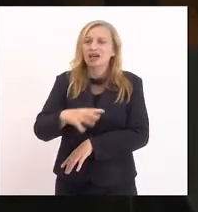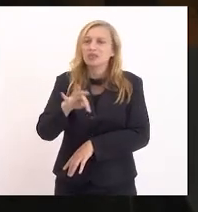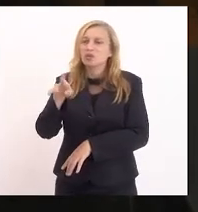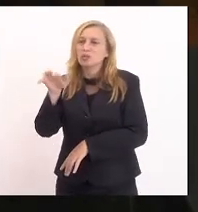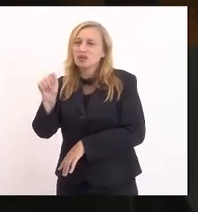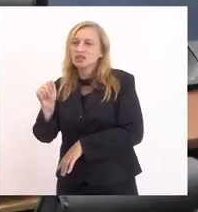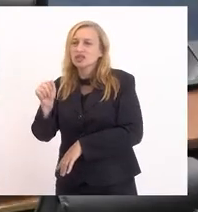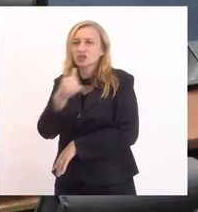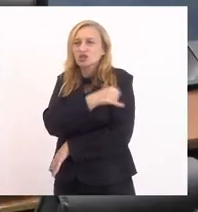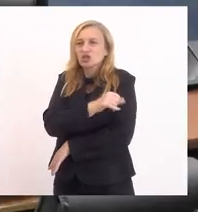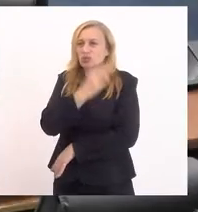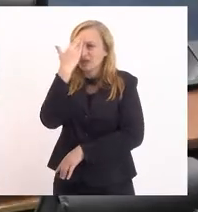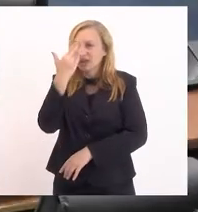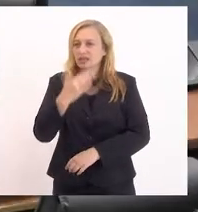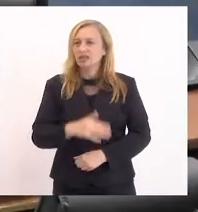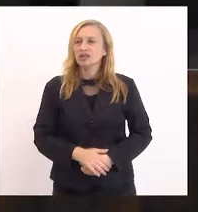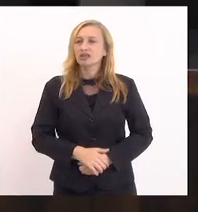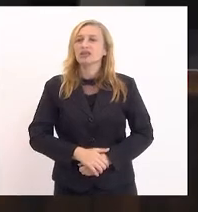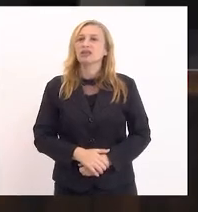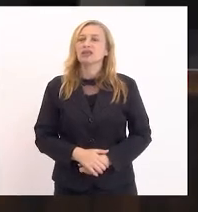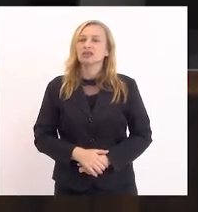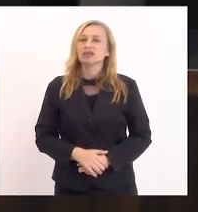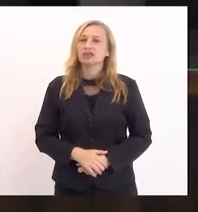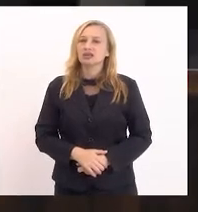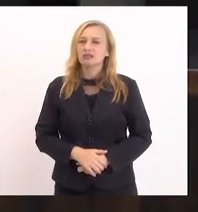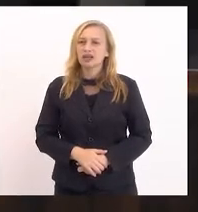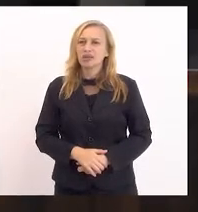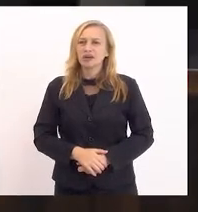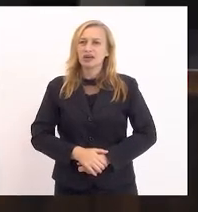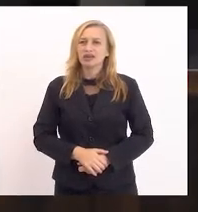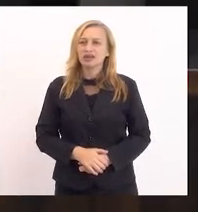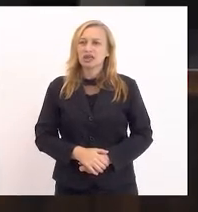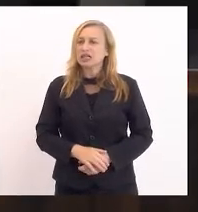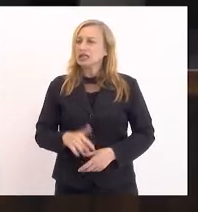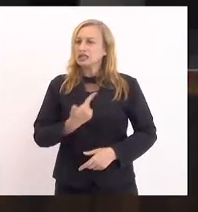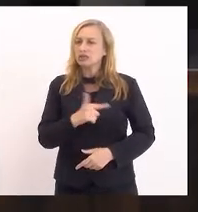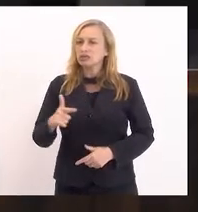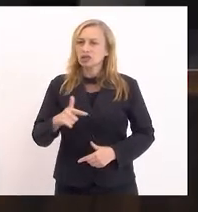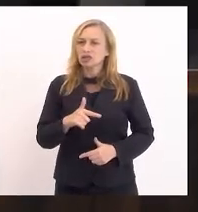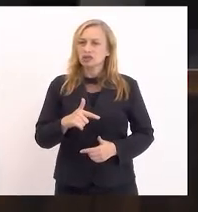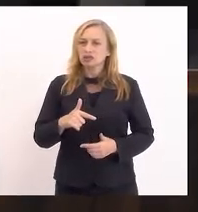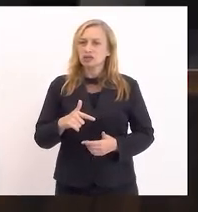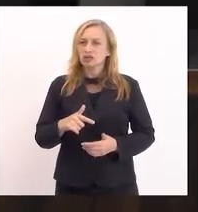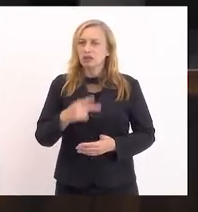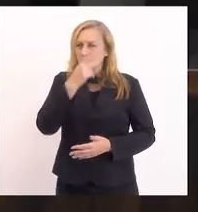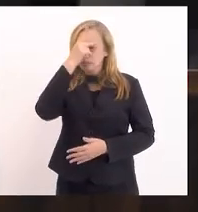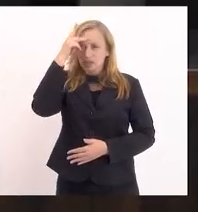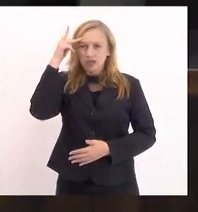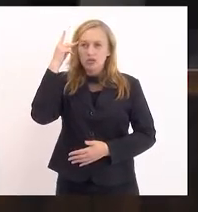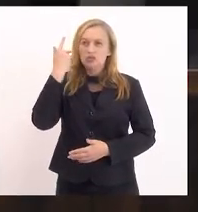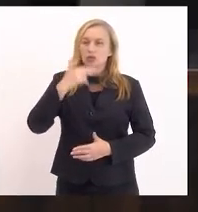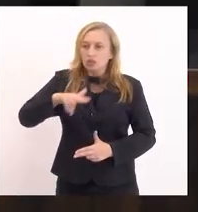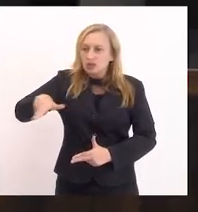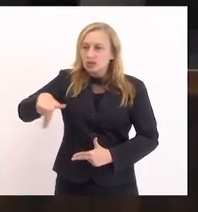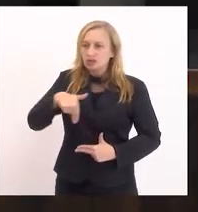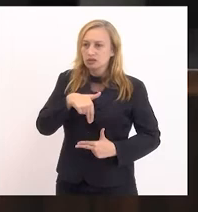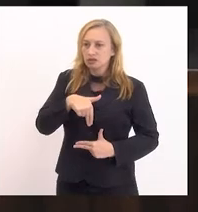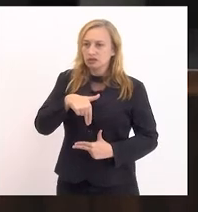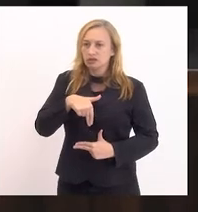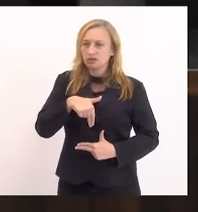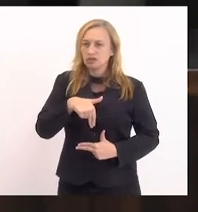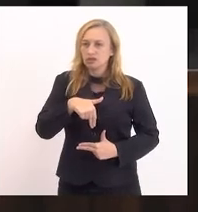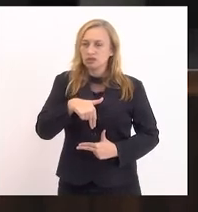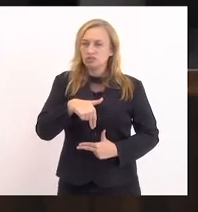Rio de Janeiro. Obrigado. Obrigado, deputado Valdeck. em não havendo mais oradores inscritos,